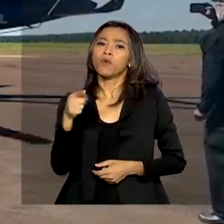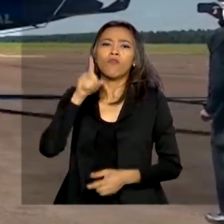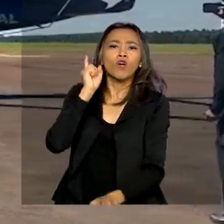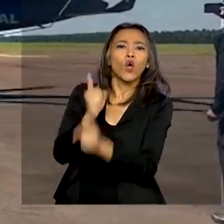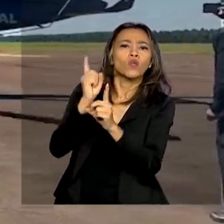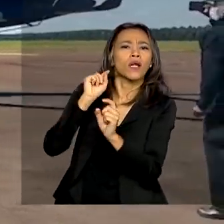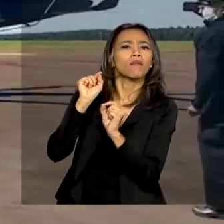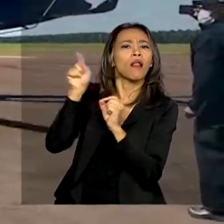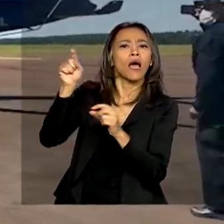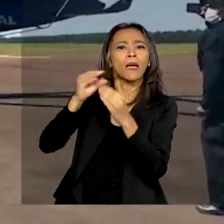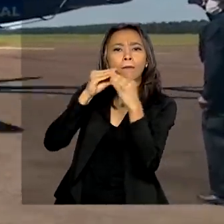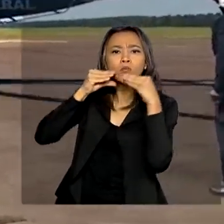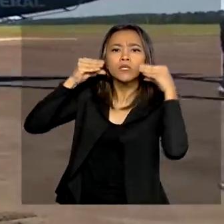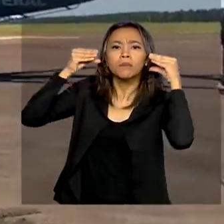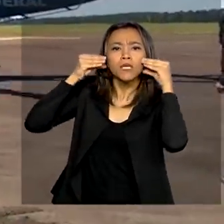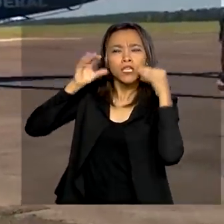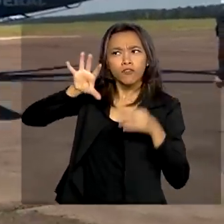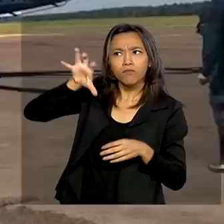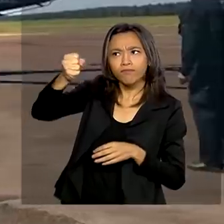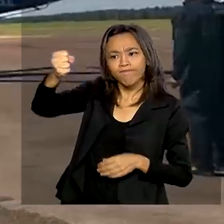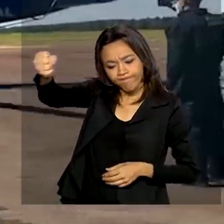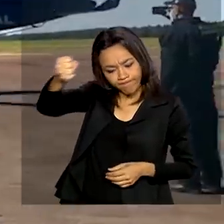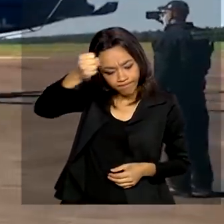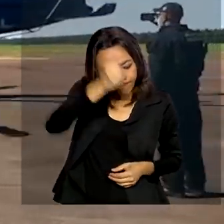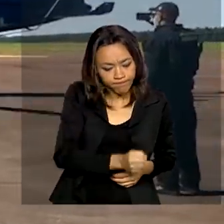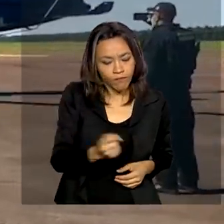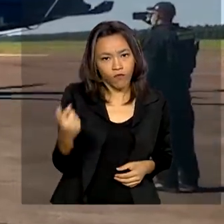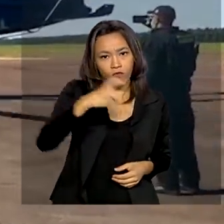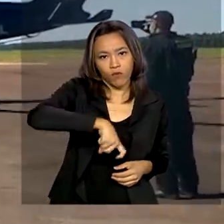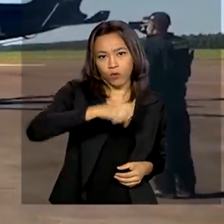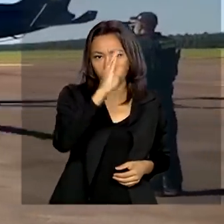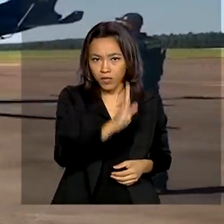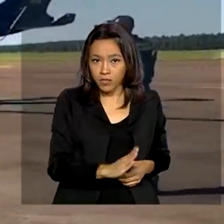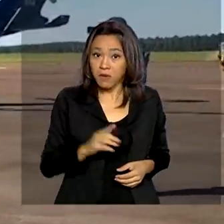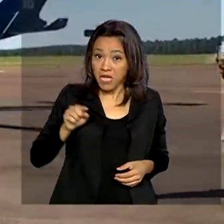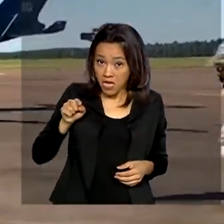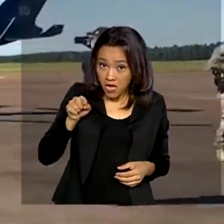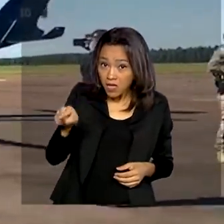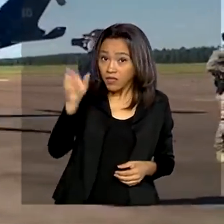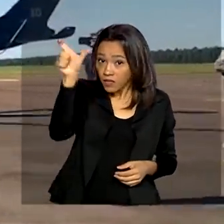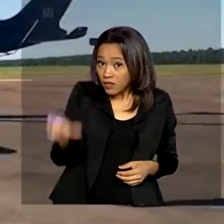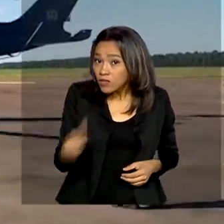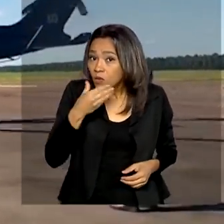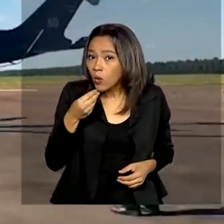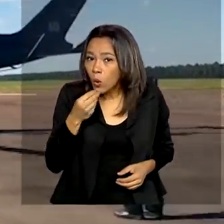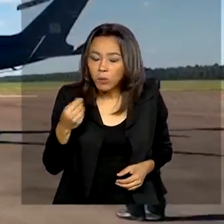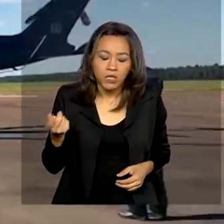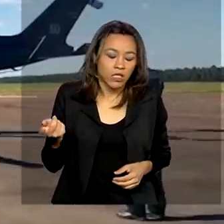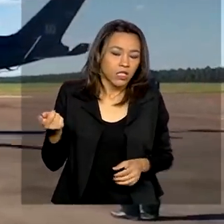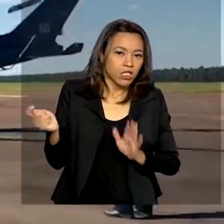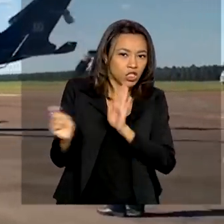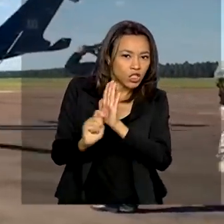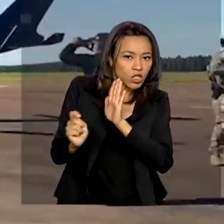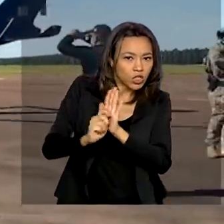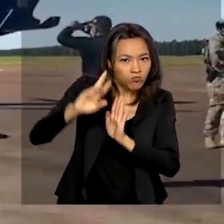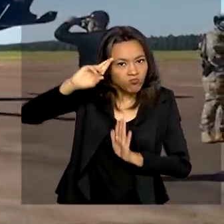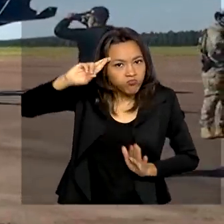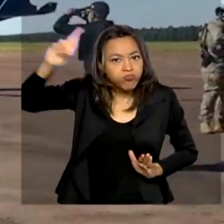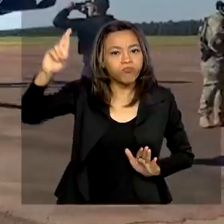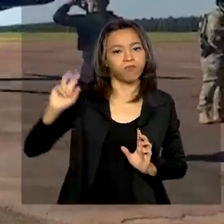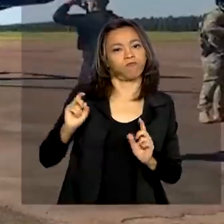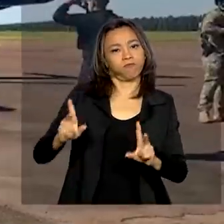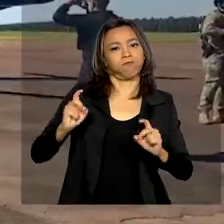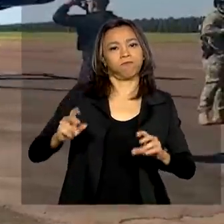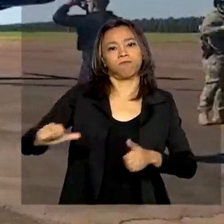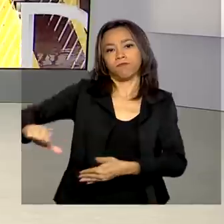trazido para o Brasil nesse domingo. Fuminho era considerado pela Polícia Federal o maior traficante de drogas da